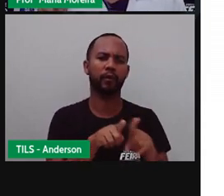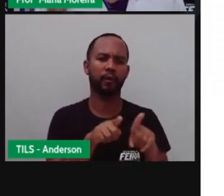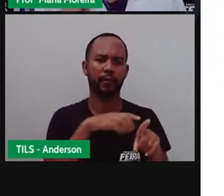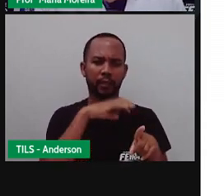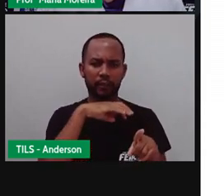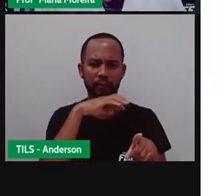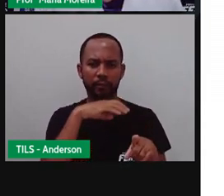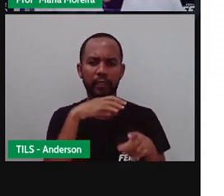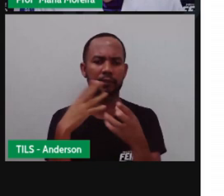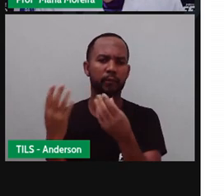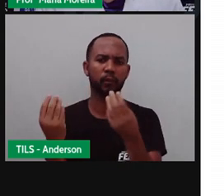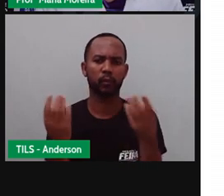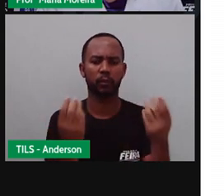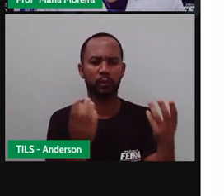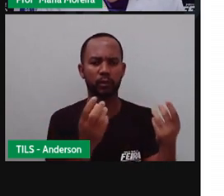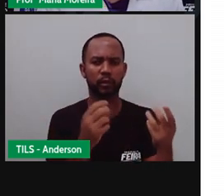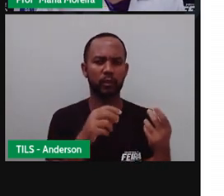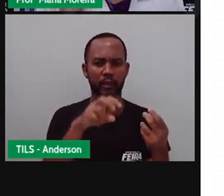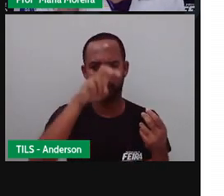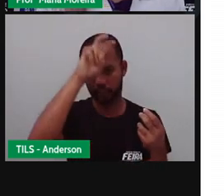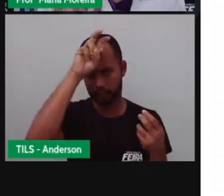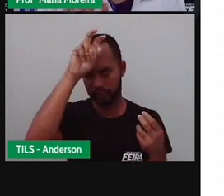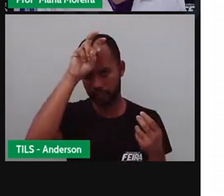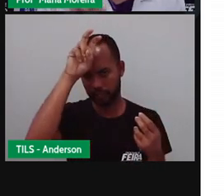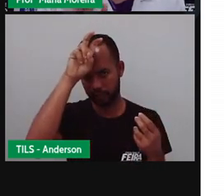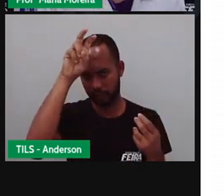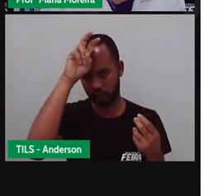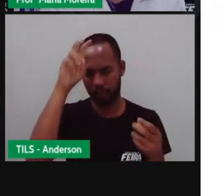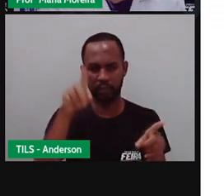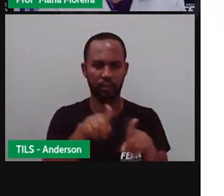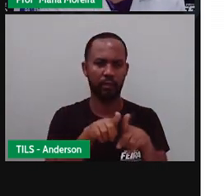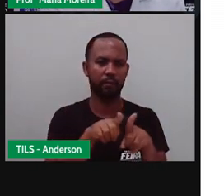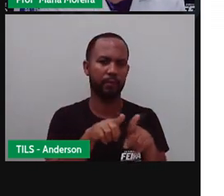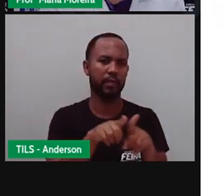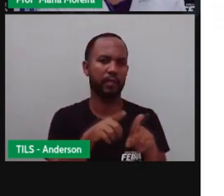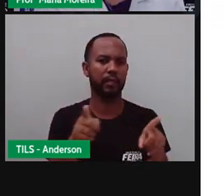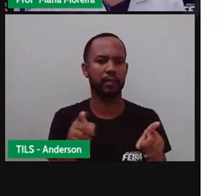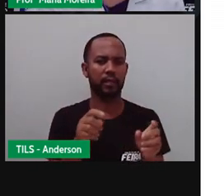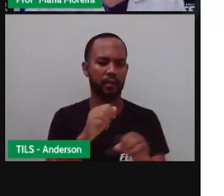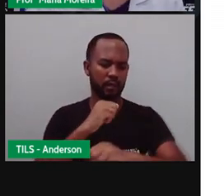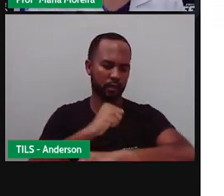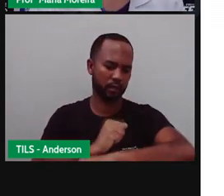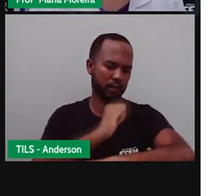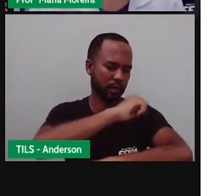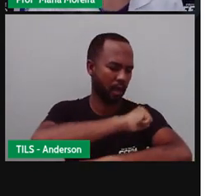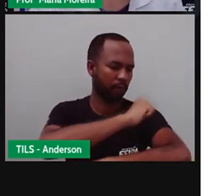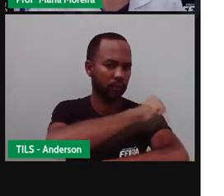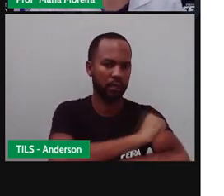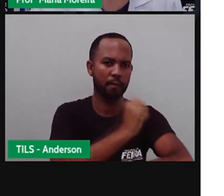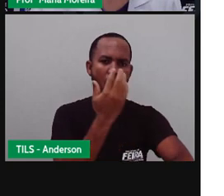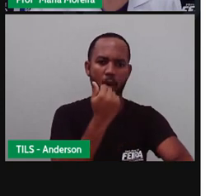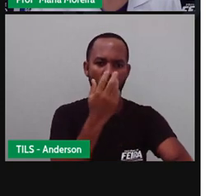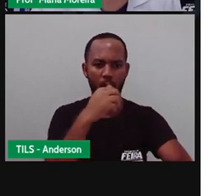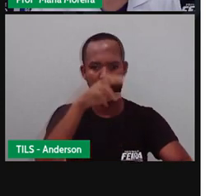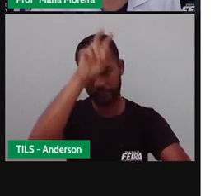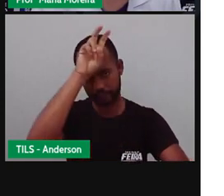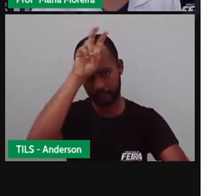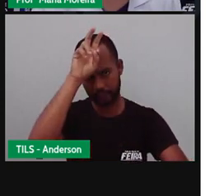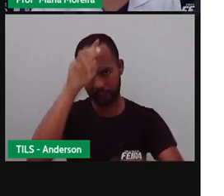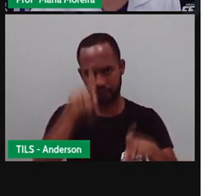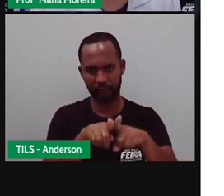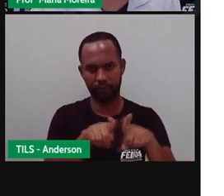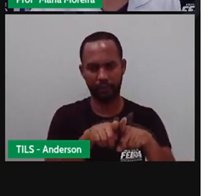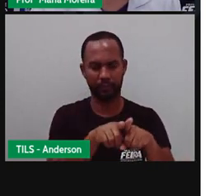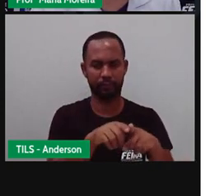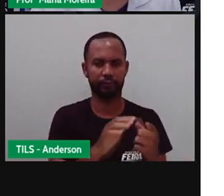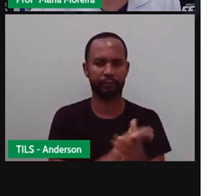Porque muitos insetos são alimento para quem? Para os anfíbios, os sapos. É isso? Pois é. Olha só que linda essa libélula,